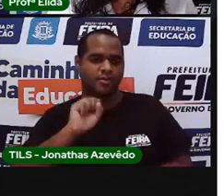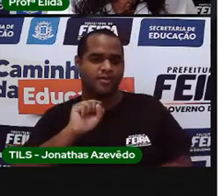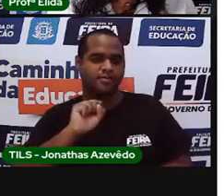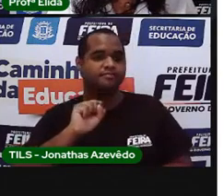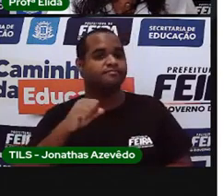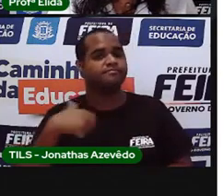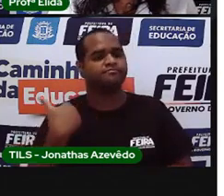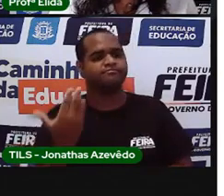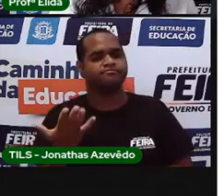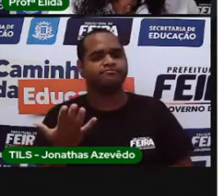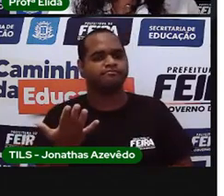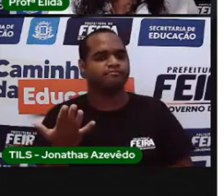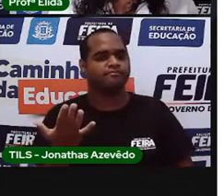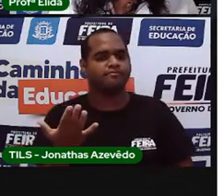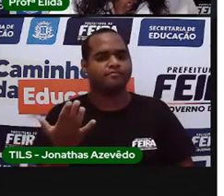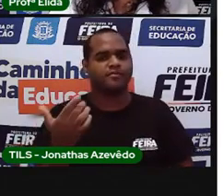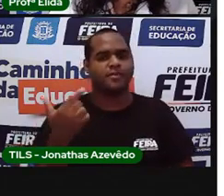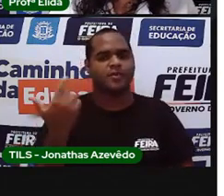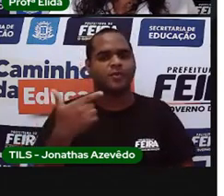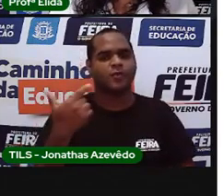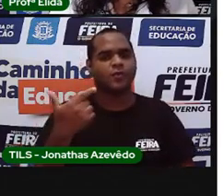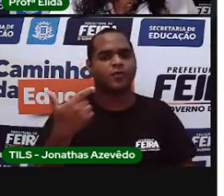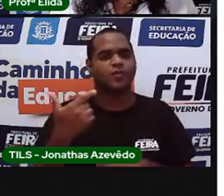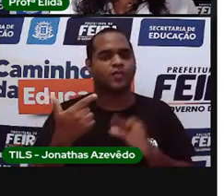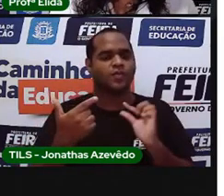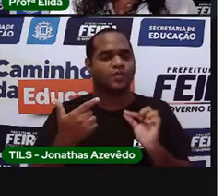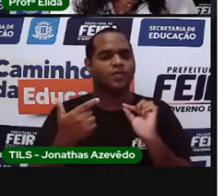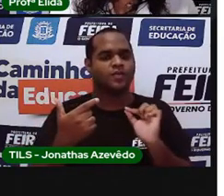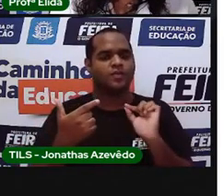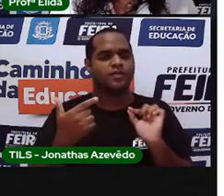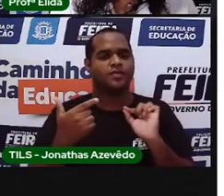Então, quem é o segundo da fila?